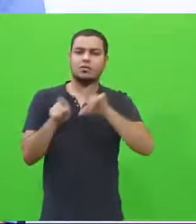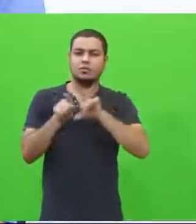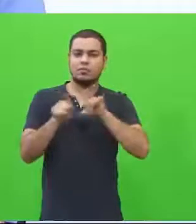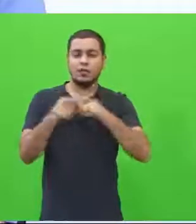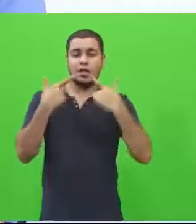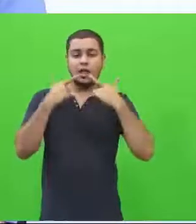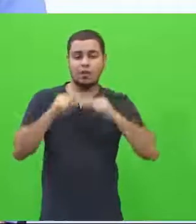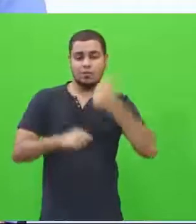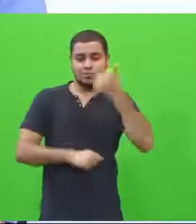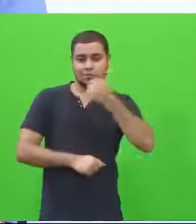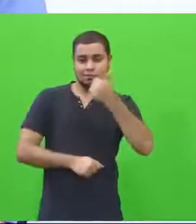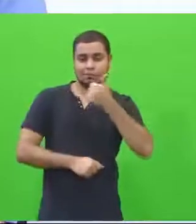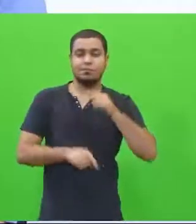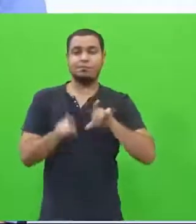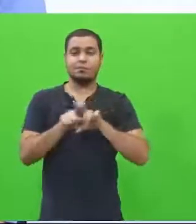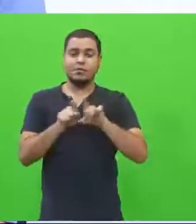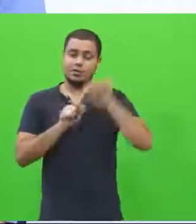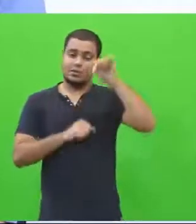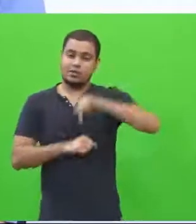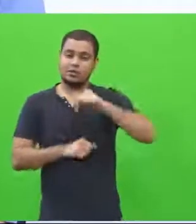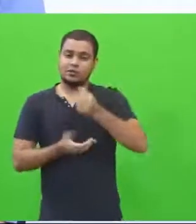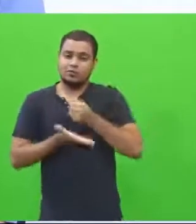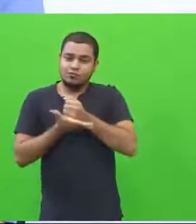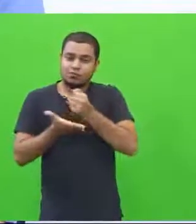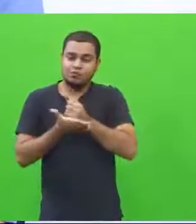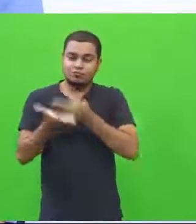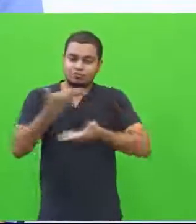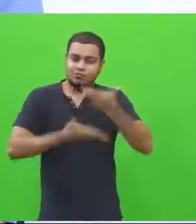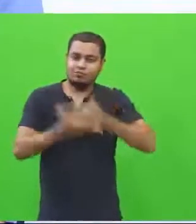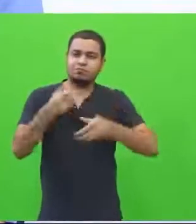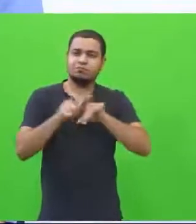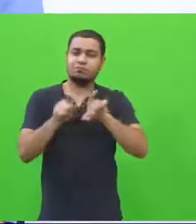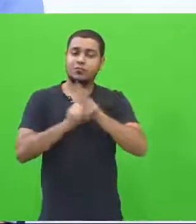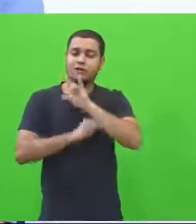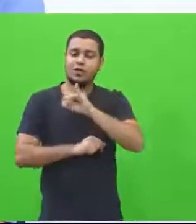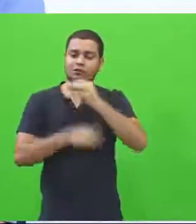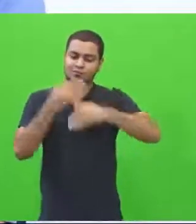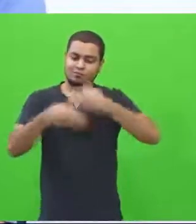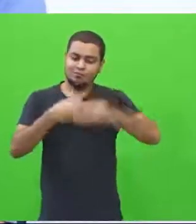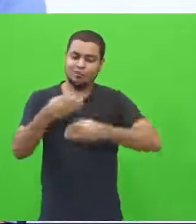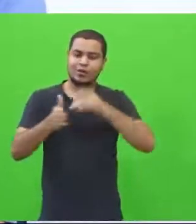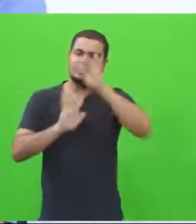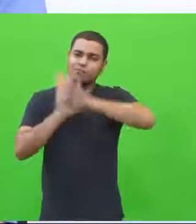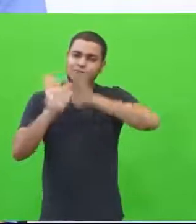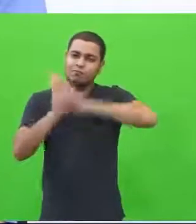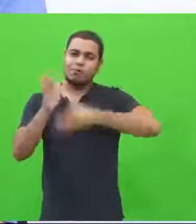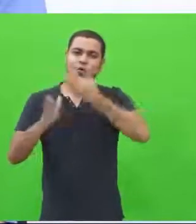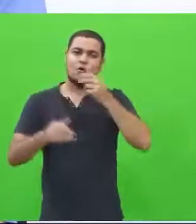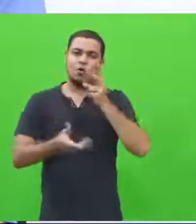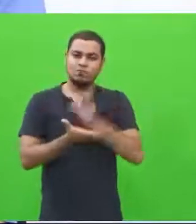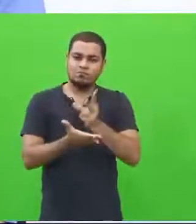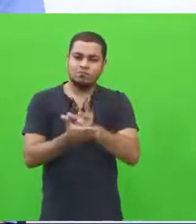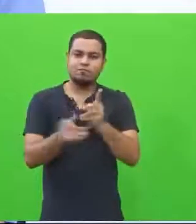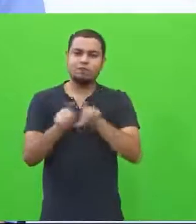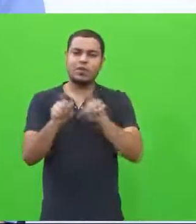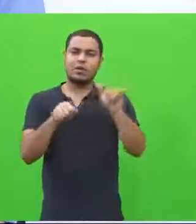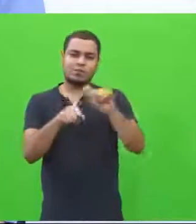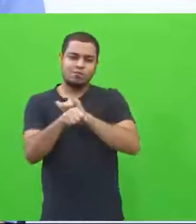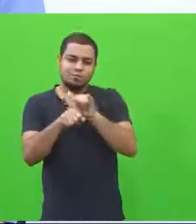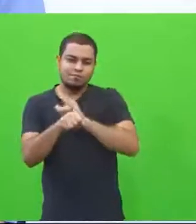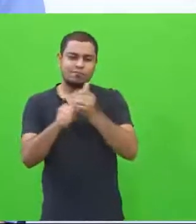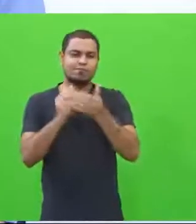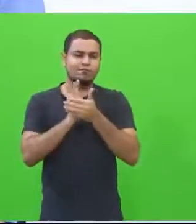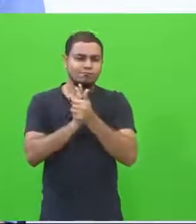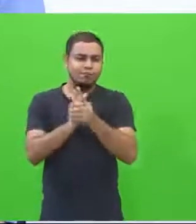língua mãe. E aqui, com a ajuda das duas, com certeza vocês desenvolverão cada vez mais essa habilidade